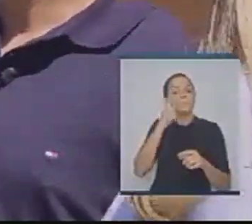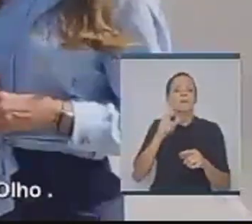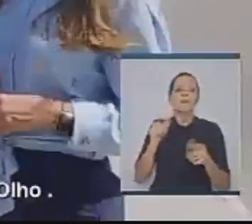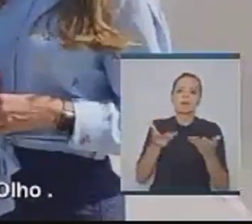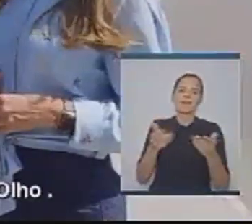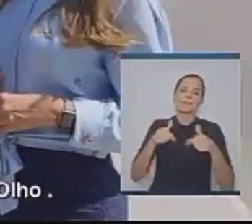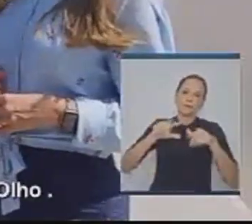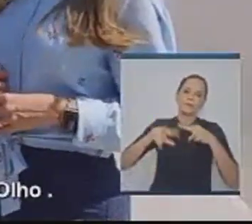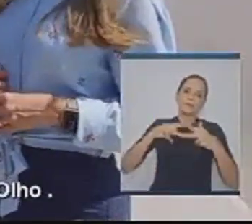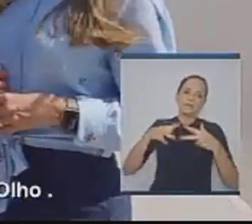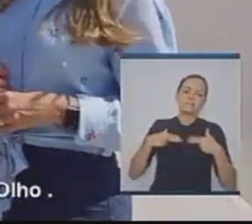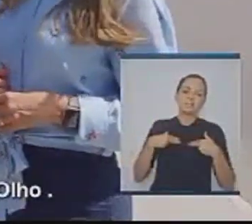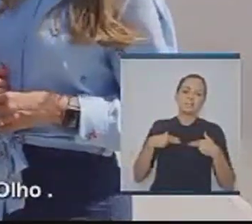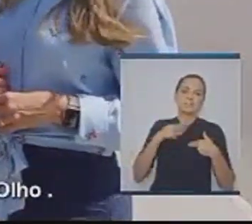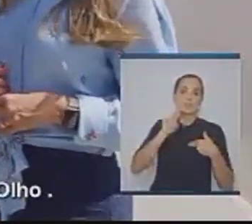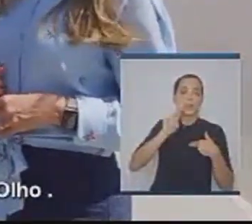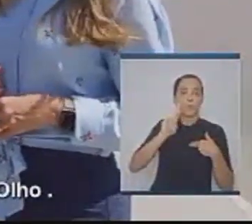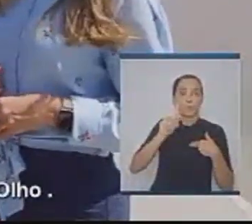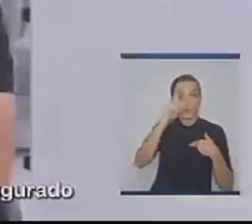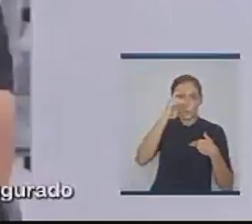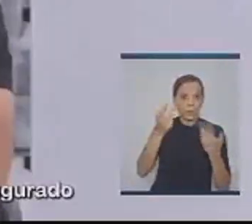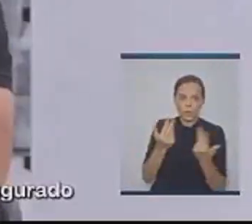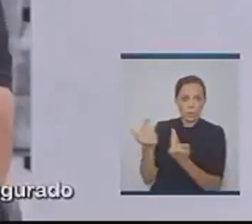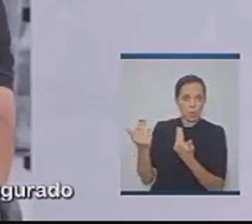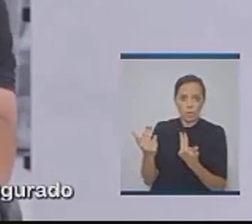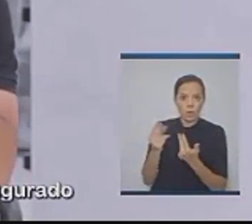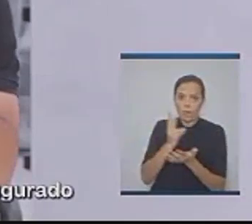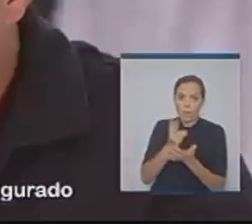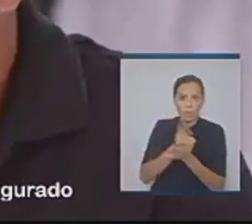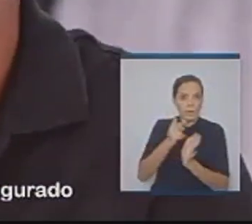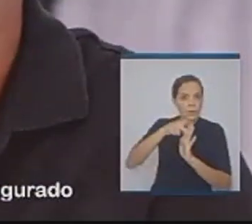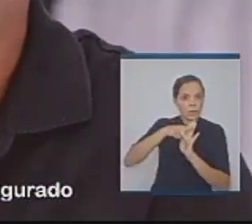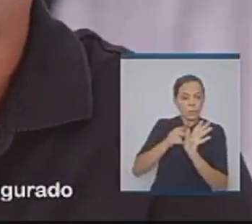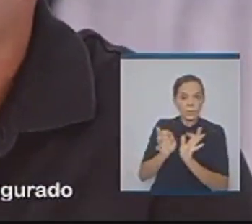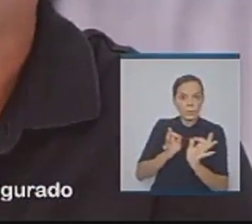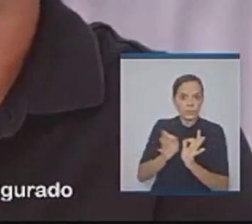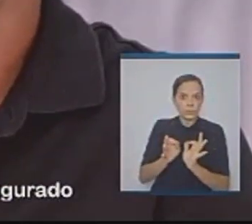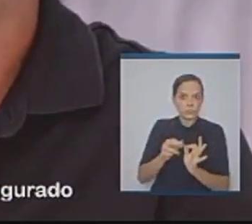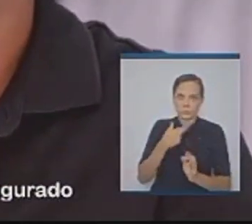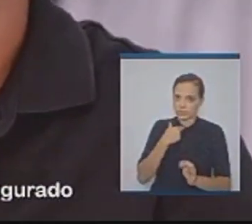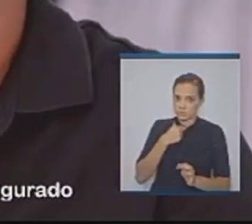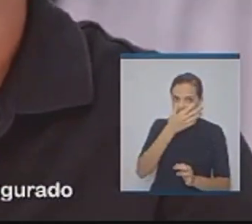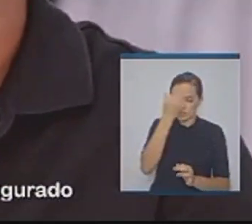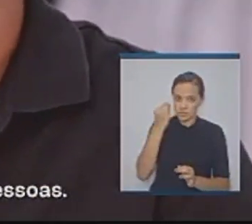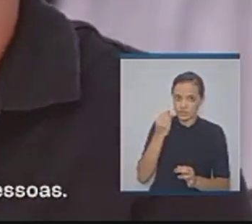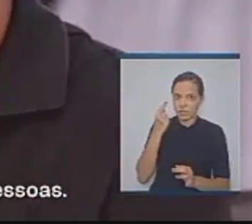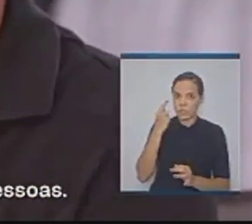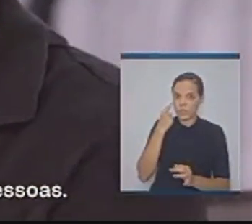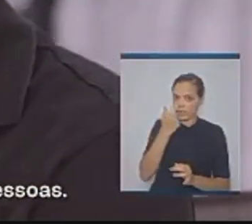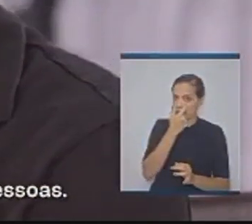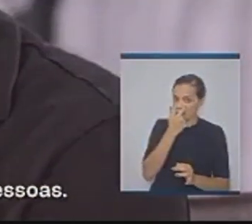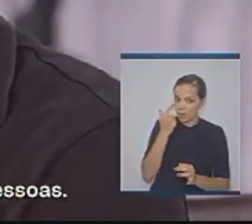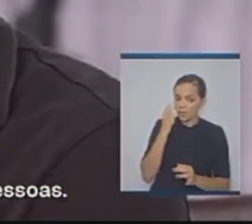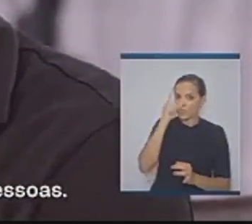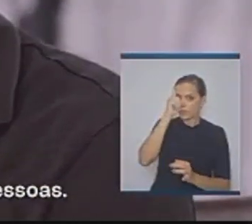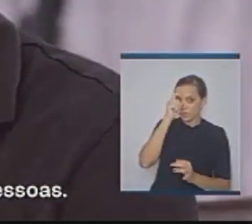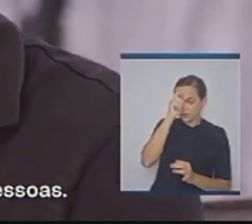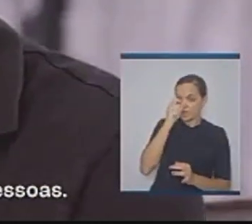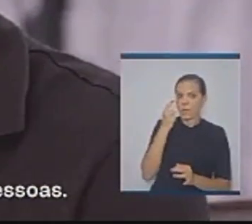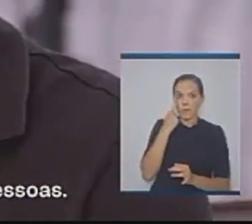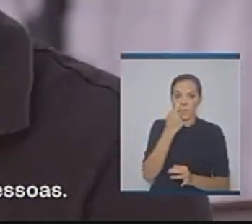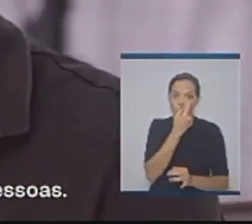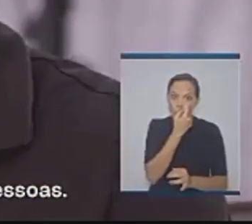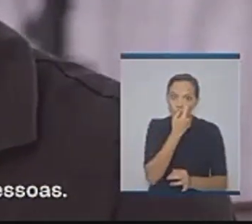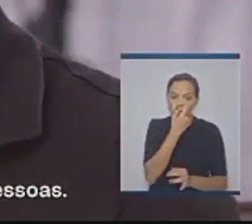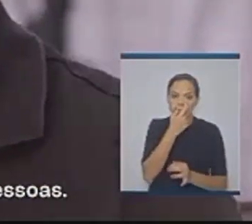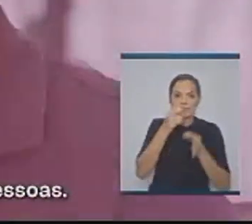e não podemos esquecer do Hospital do Olho. O Hospital do Olho, desde o dia que foi inaugurado até os dias de hoje, já operou mais de 32